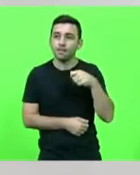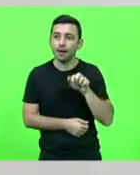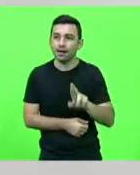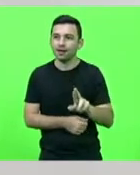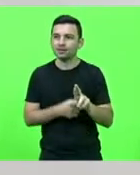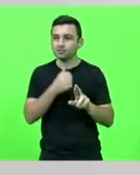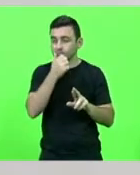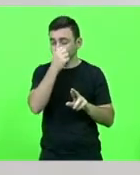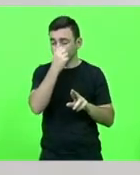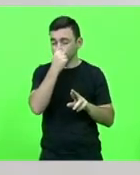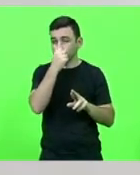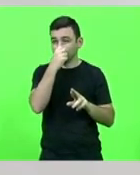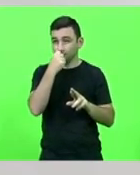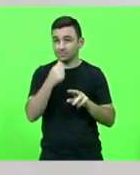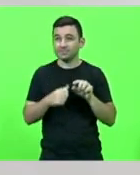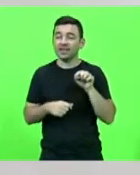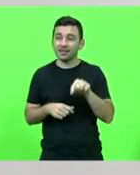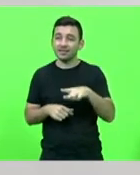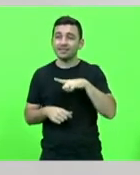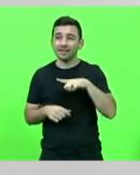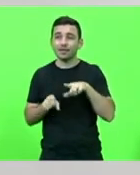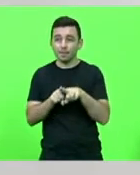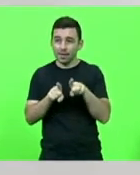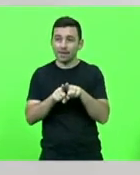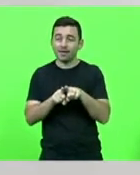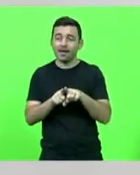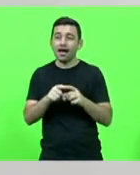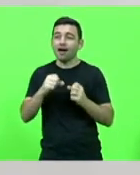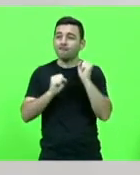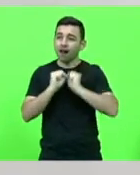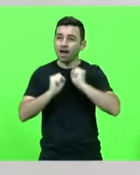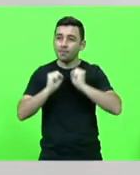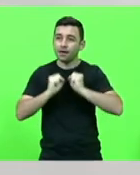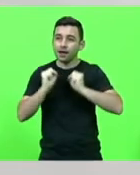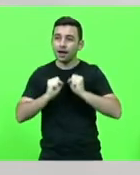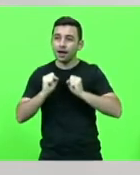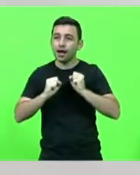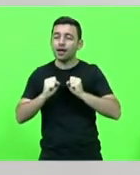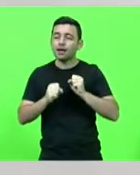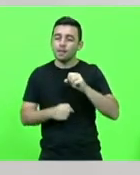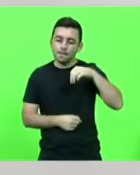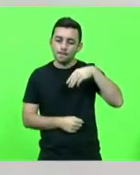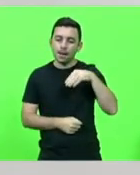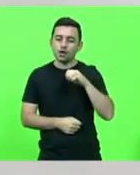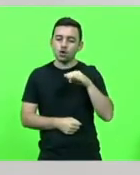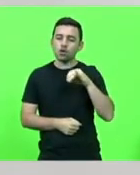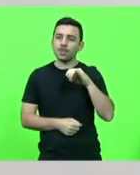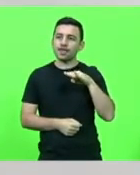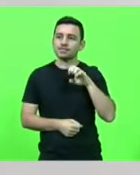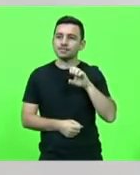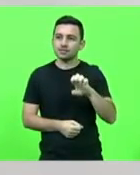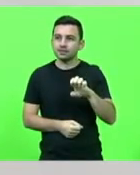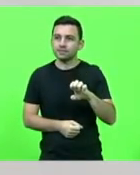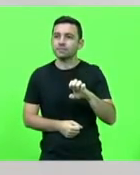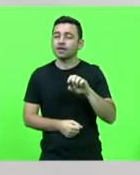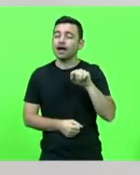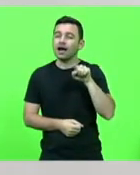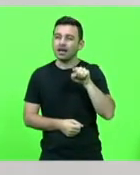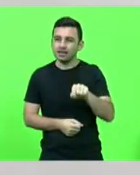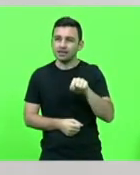inclusive uma fábrica de maionese que produz hoje mais de 50 mil toneladas de maionese aqui na cidade de Gaspar